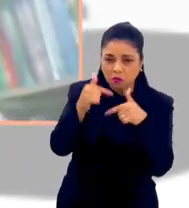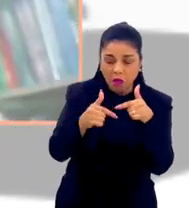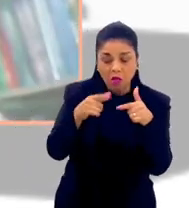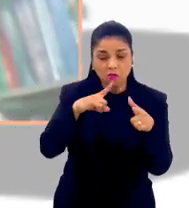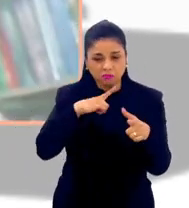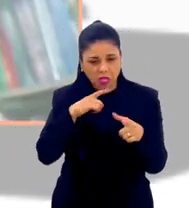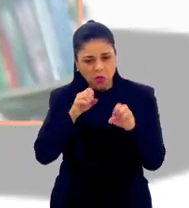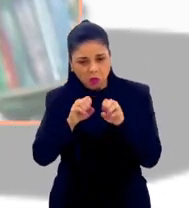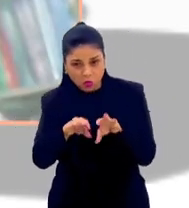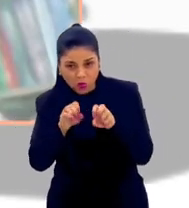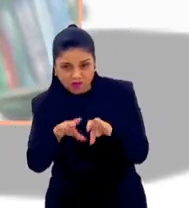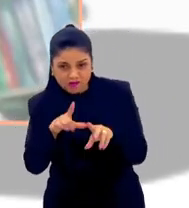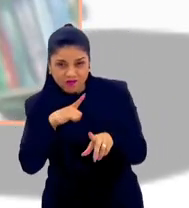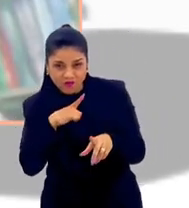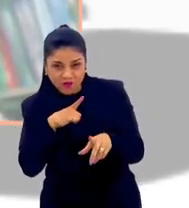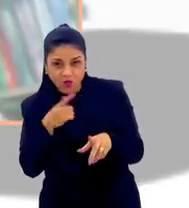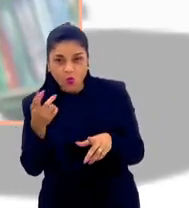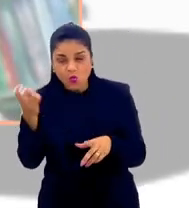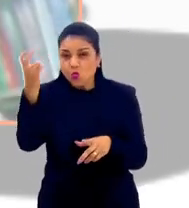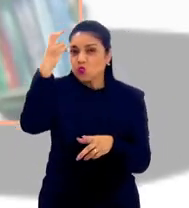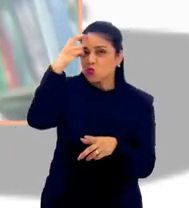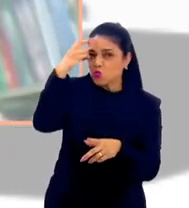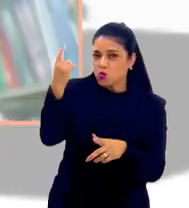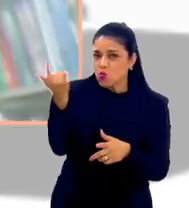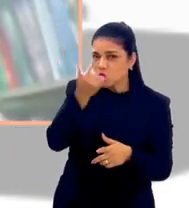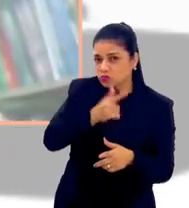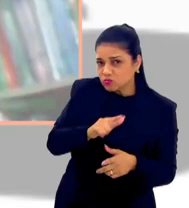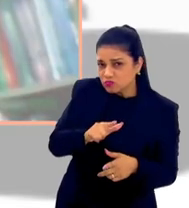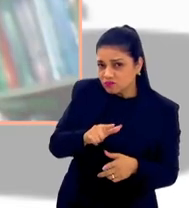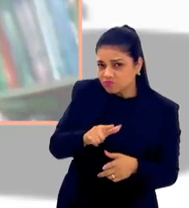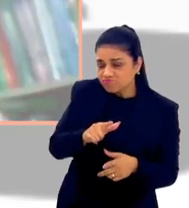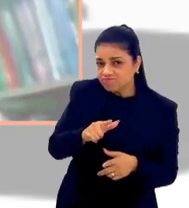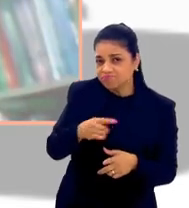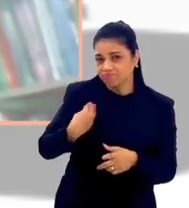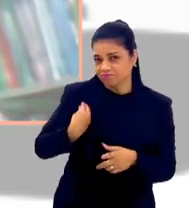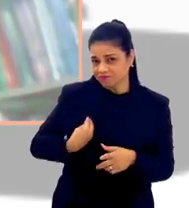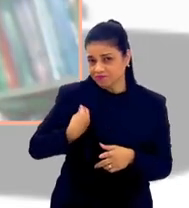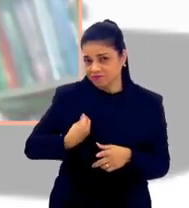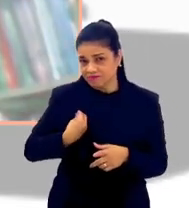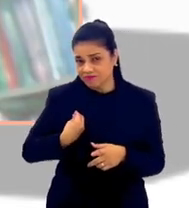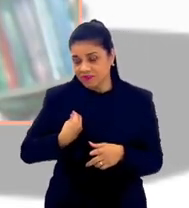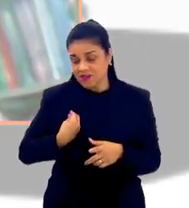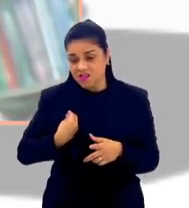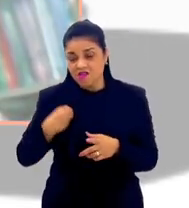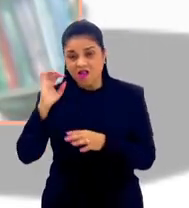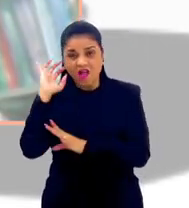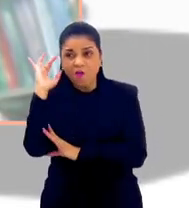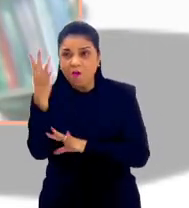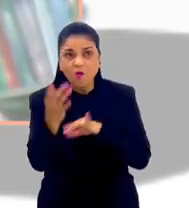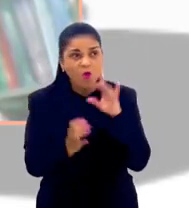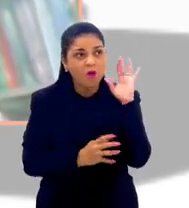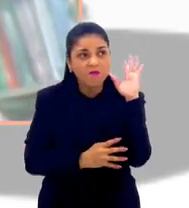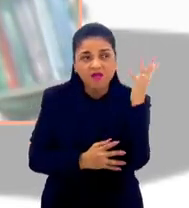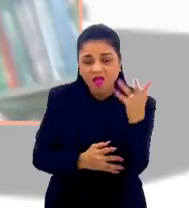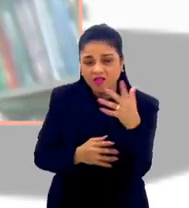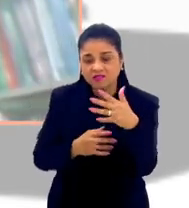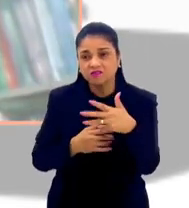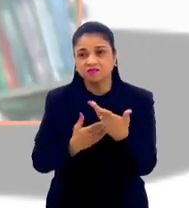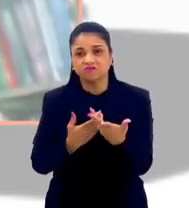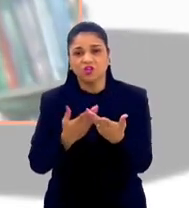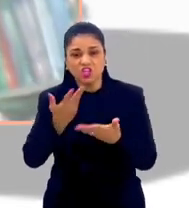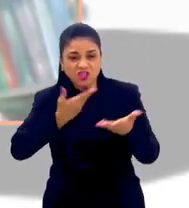acesso à educação, eu tenho acesso à cultura, eu respeito a diversidade, o meio ambiente, eu consigo